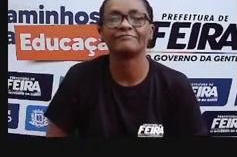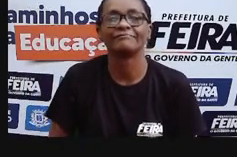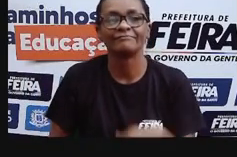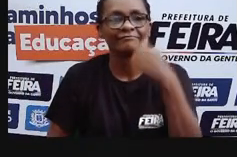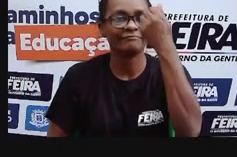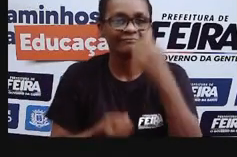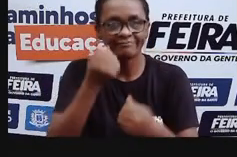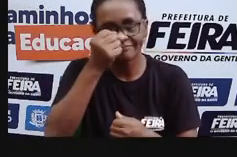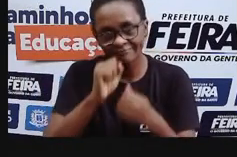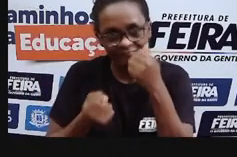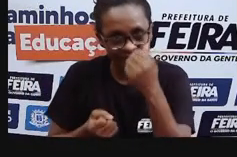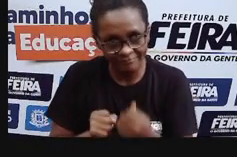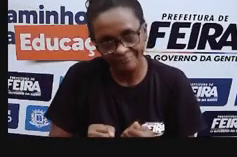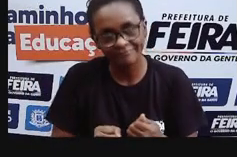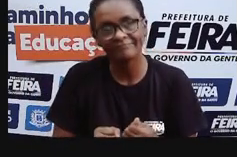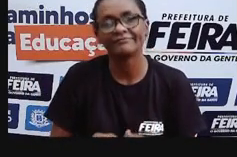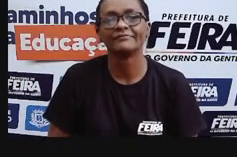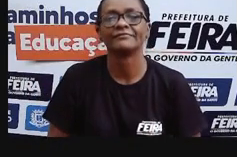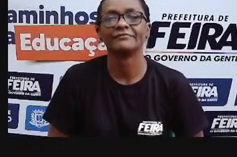Como...